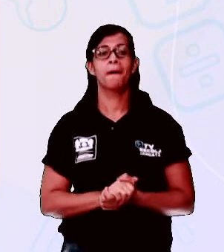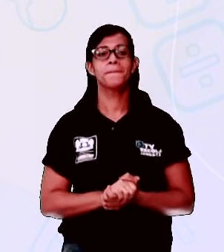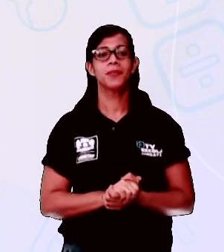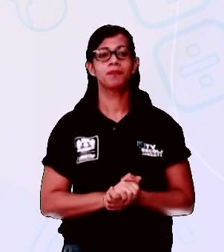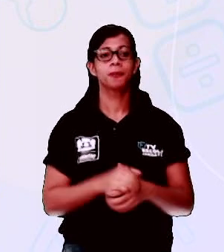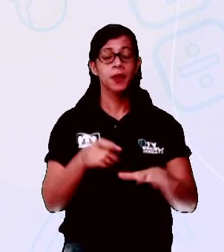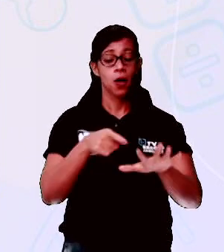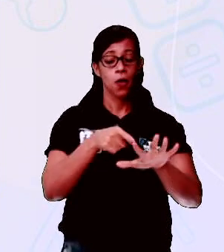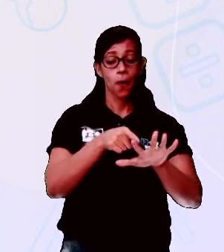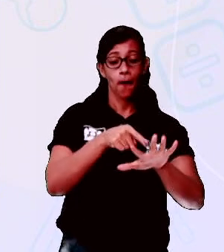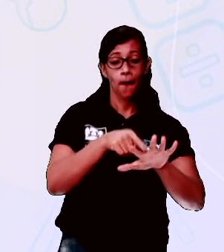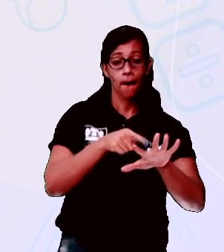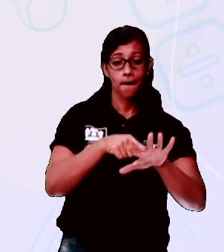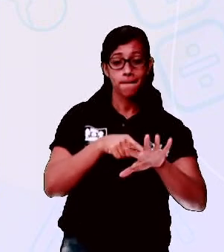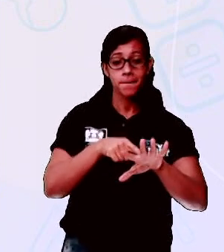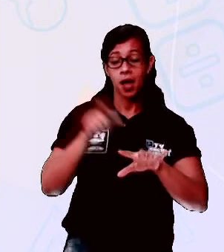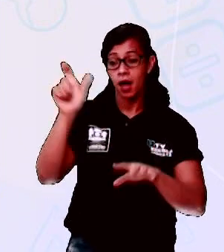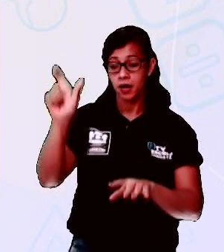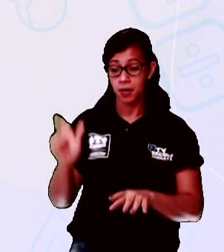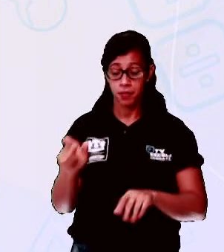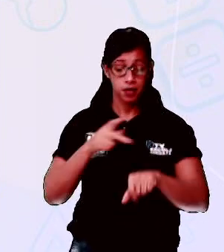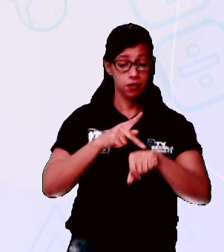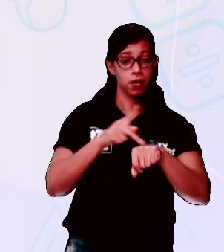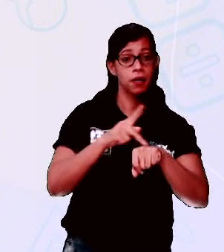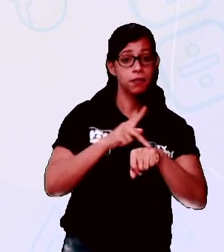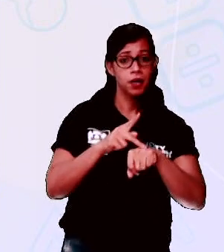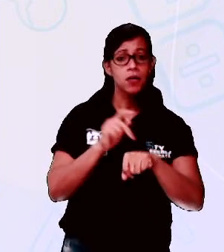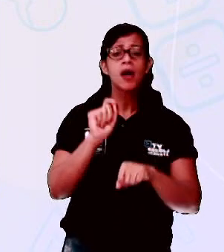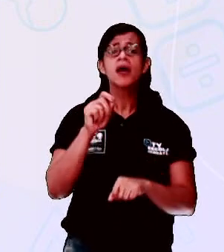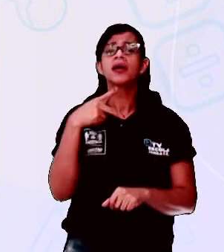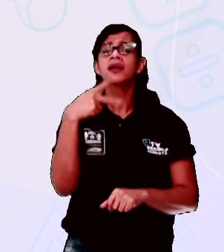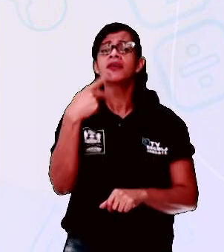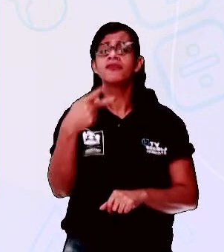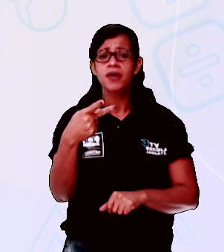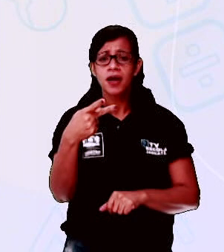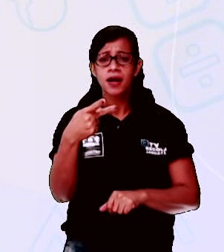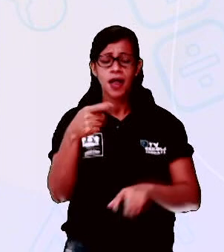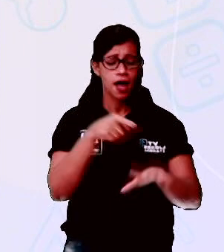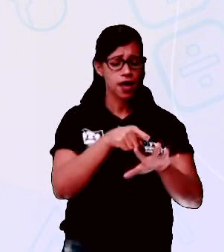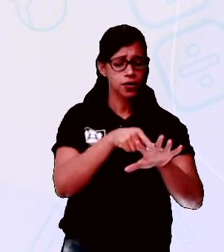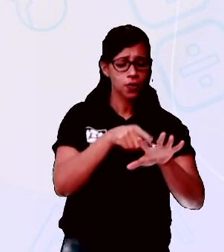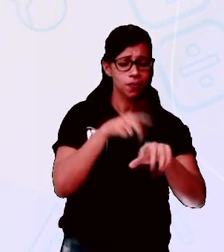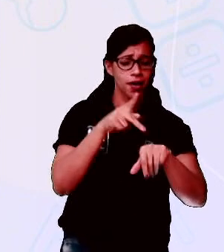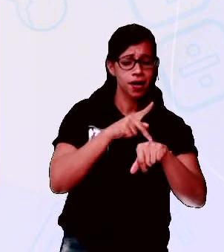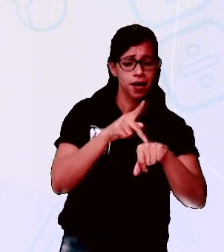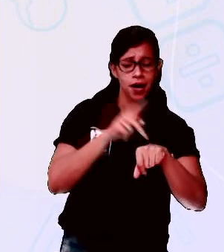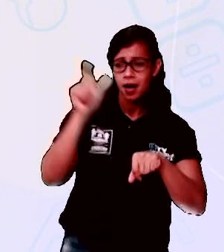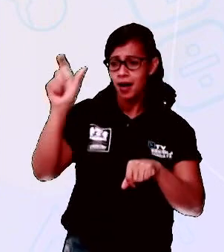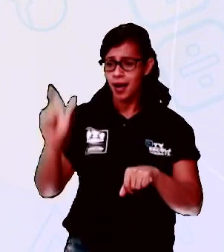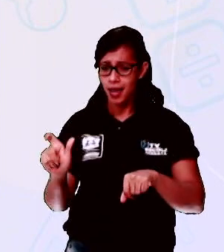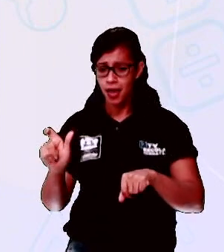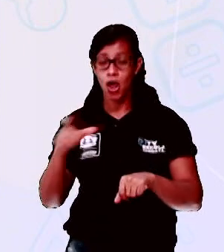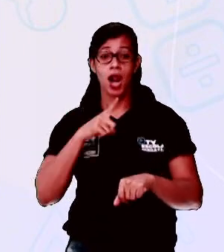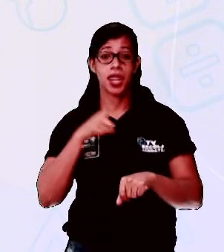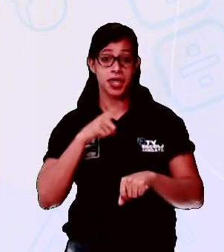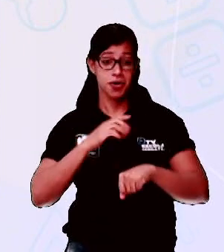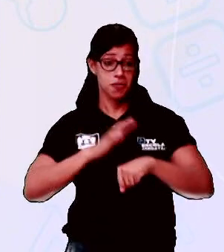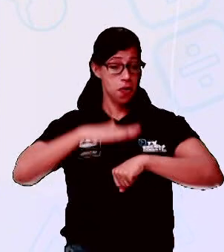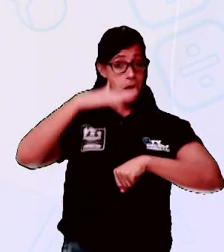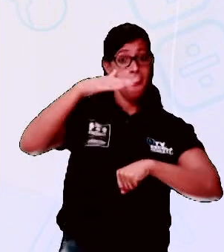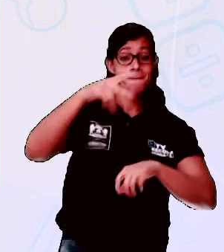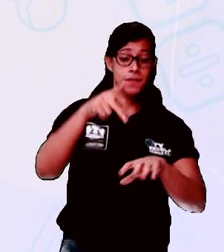O peito do pé de Pedro é preto. Tem o peito do pé mais preto que o peito do pé